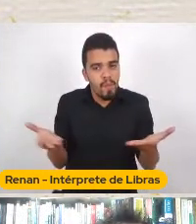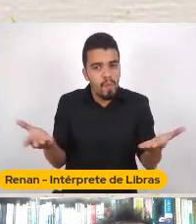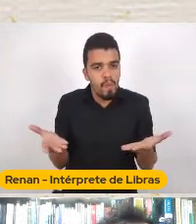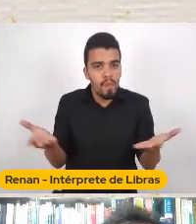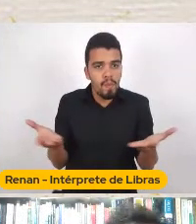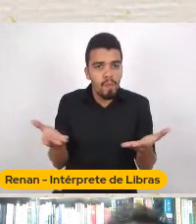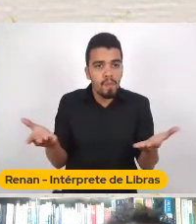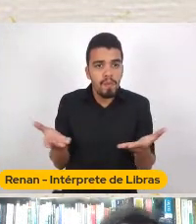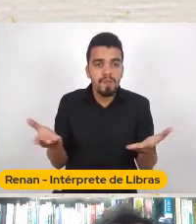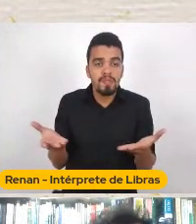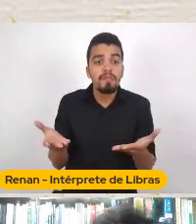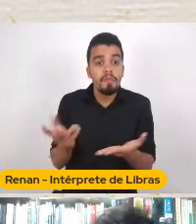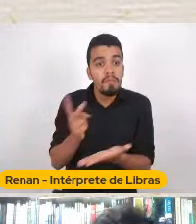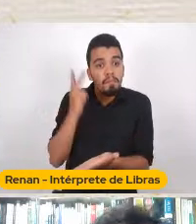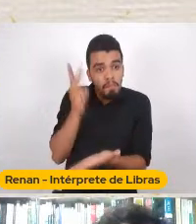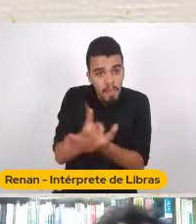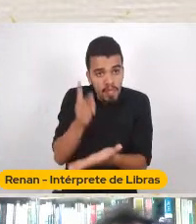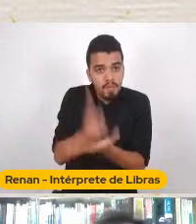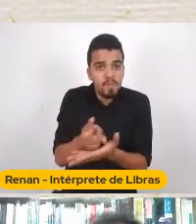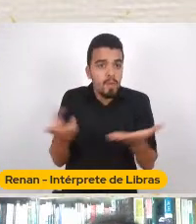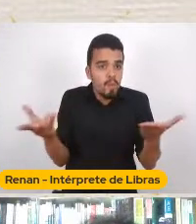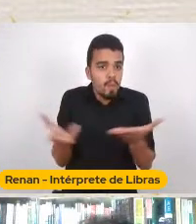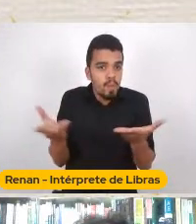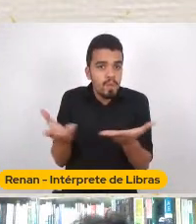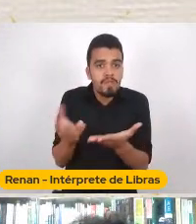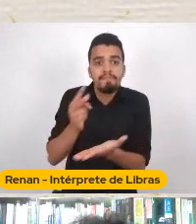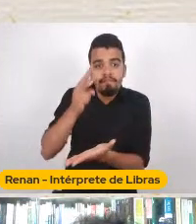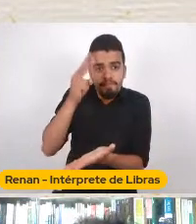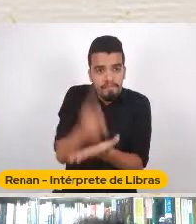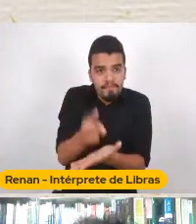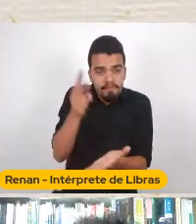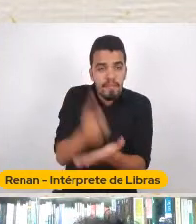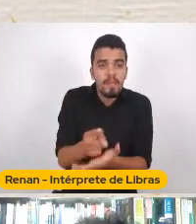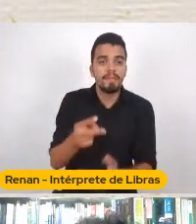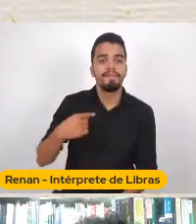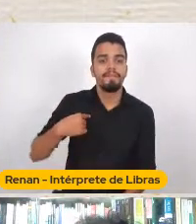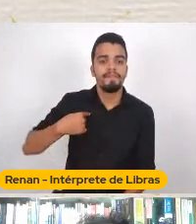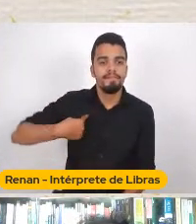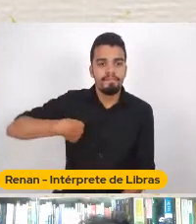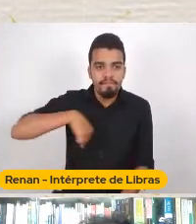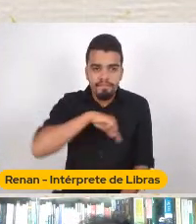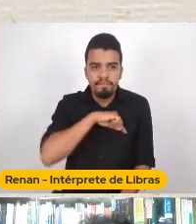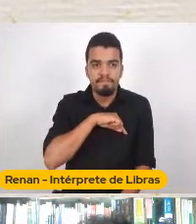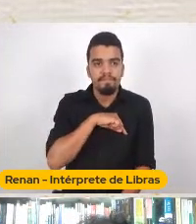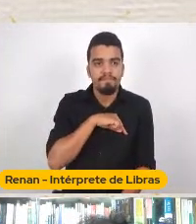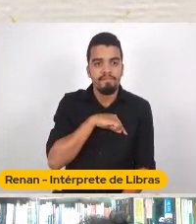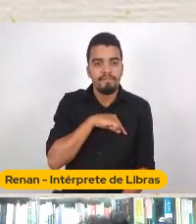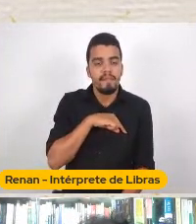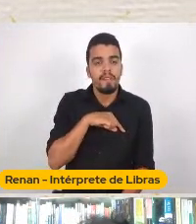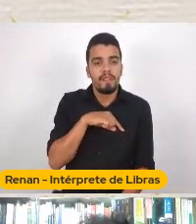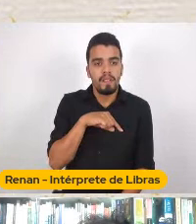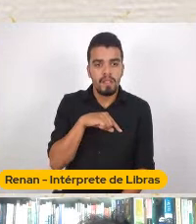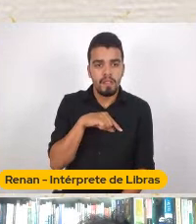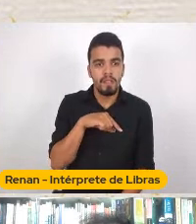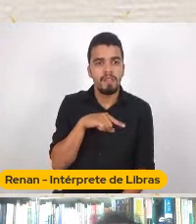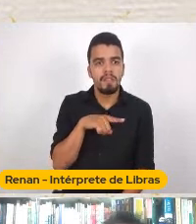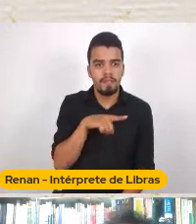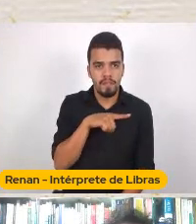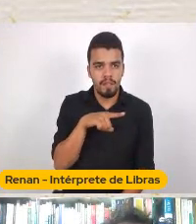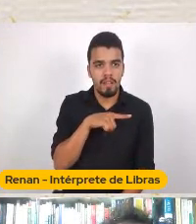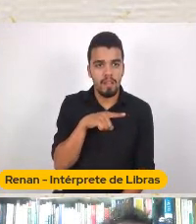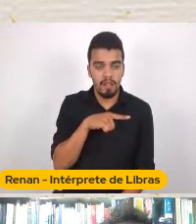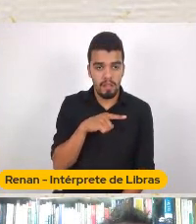Ainda Ainda Transita Entre nós Muito Contundentemente E que